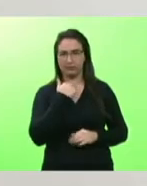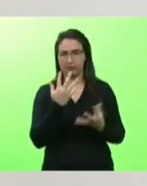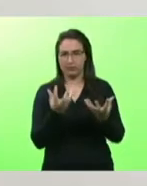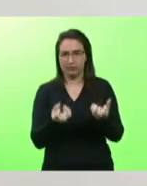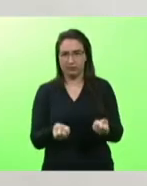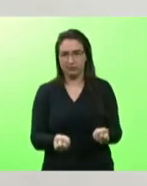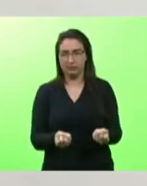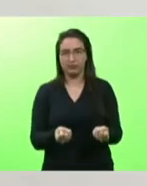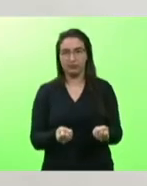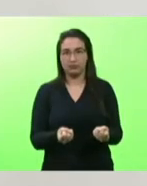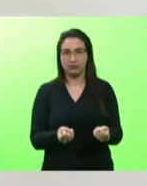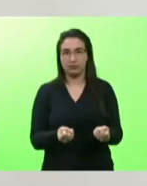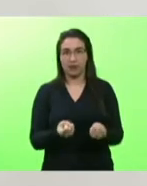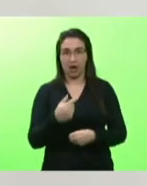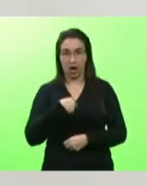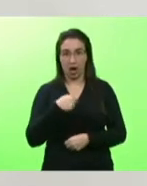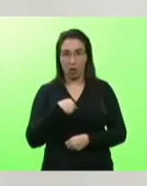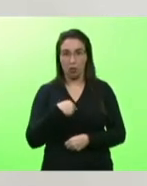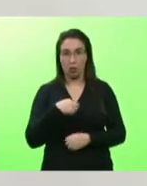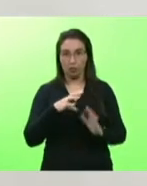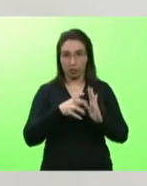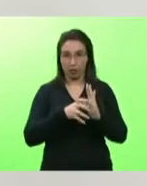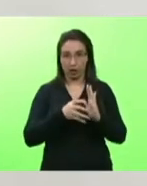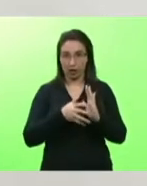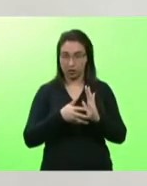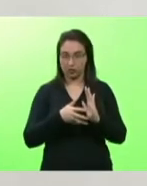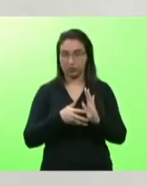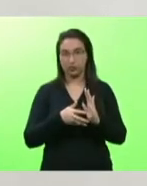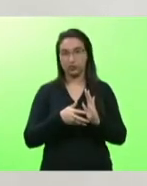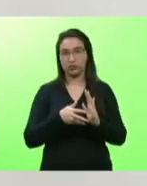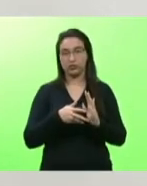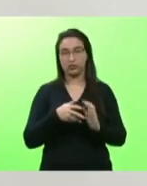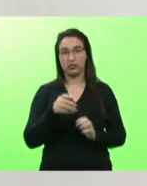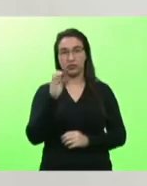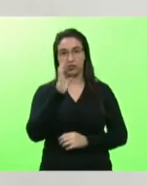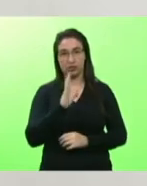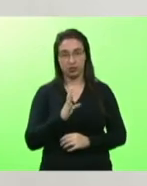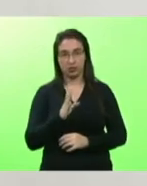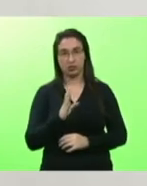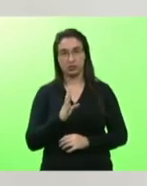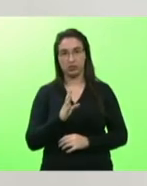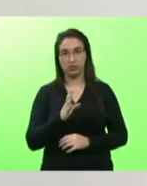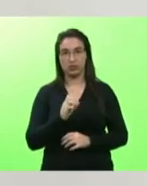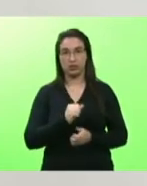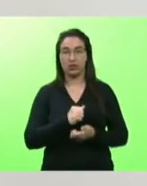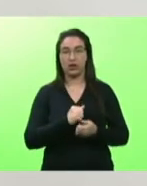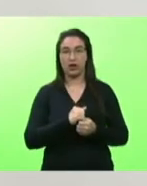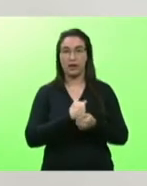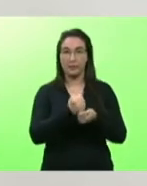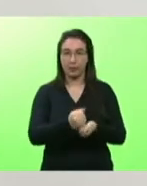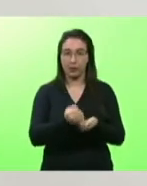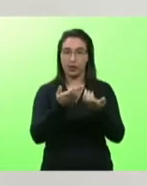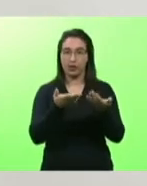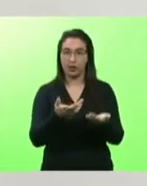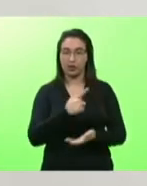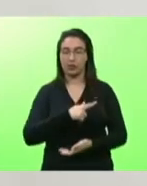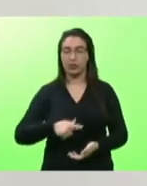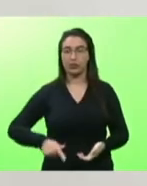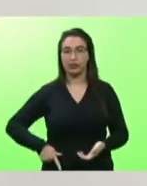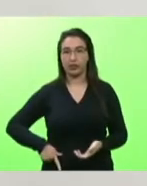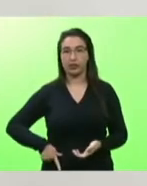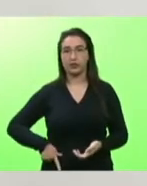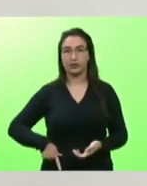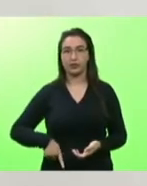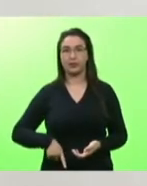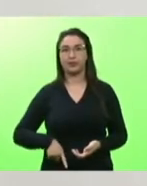agora falo do meu partido que nacionalmente apoia o atual presidente o atual governo e não tem